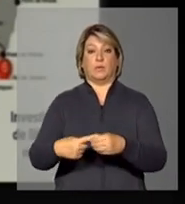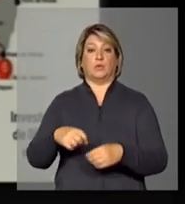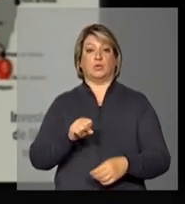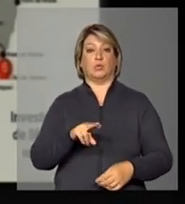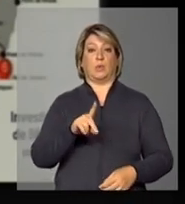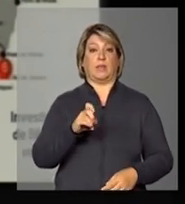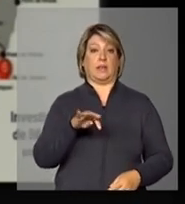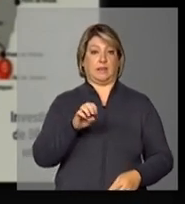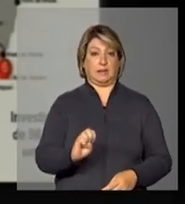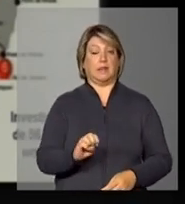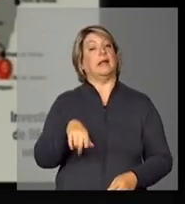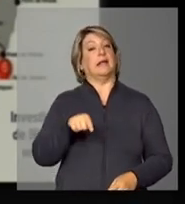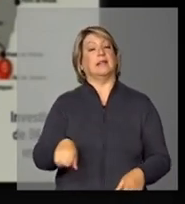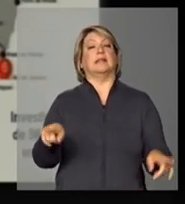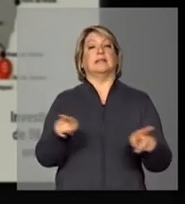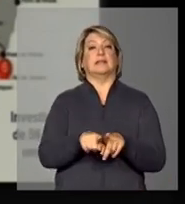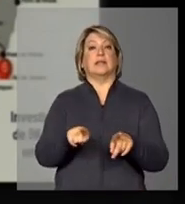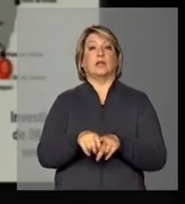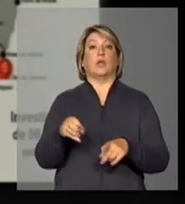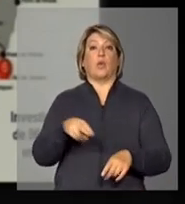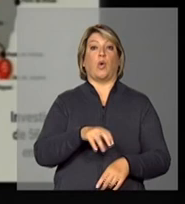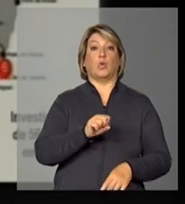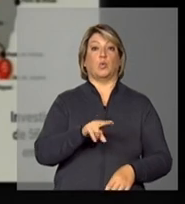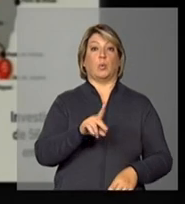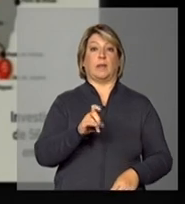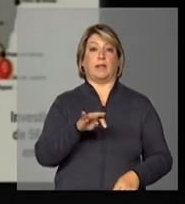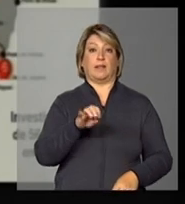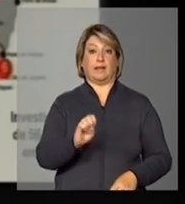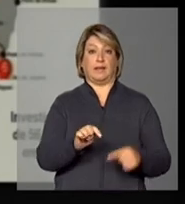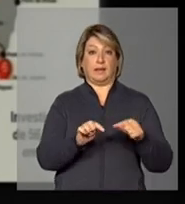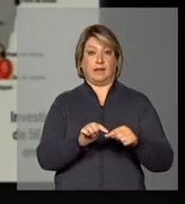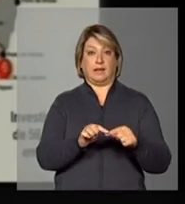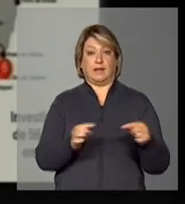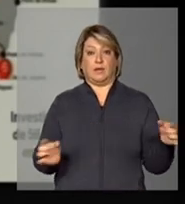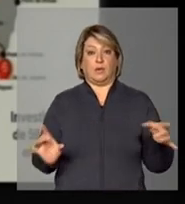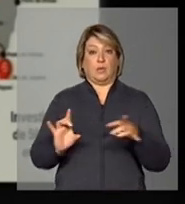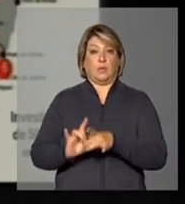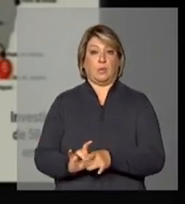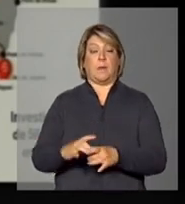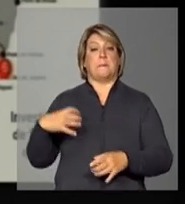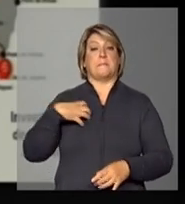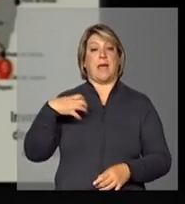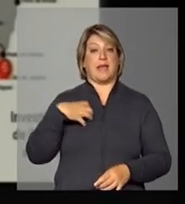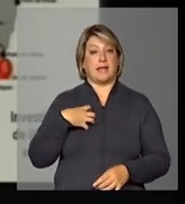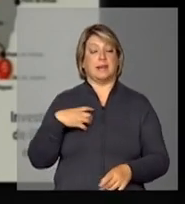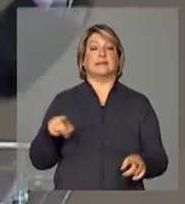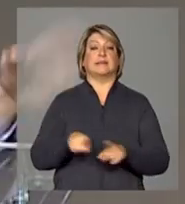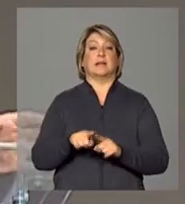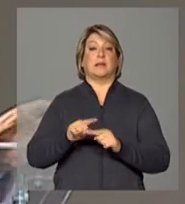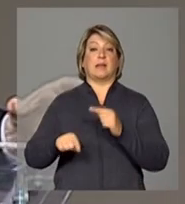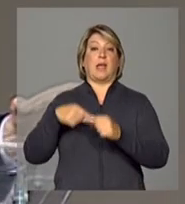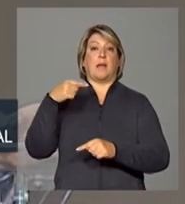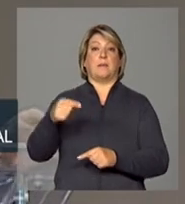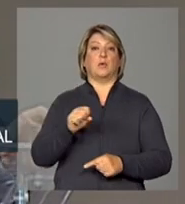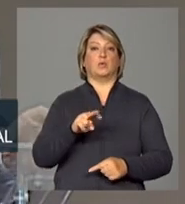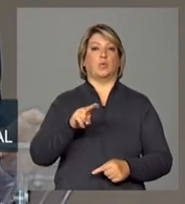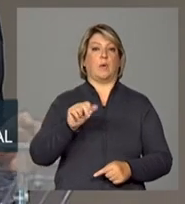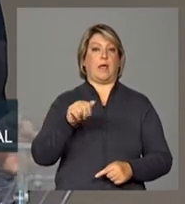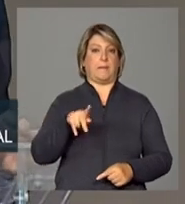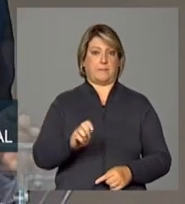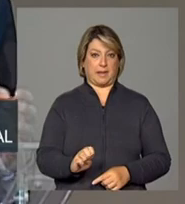muito importante integrando o sudeste a Bahia e depois a Swap